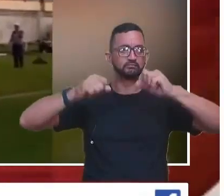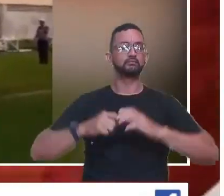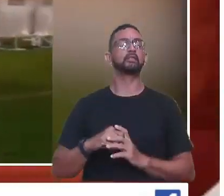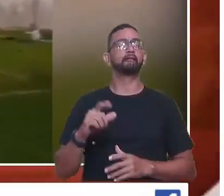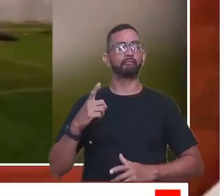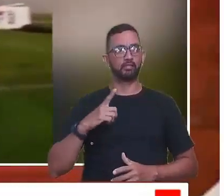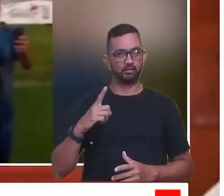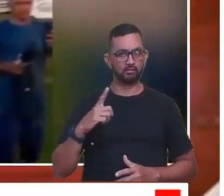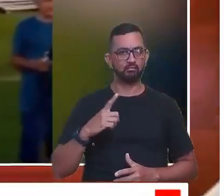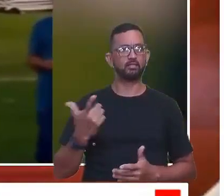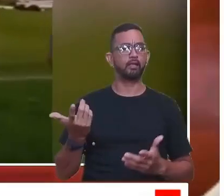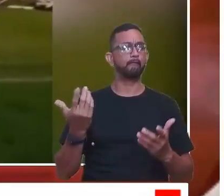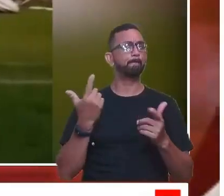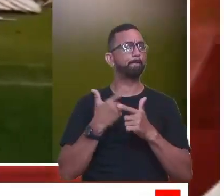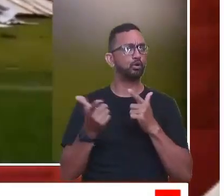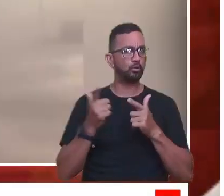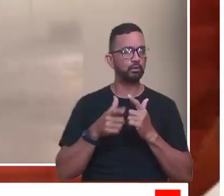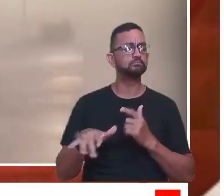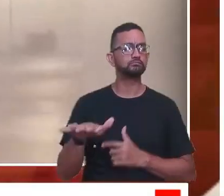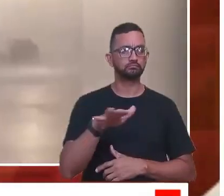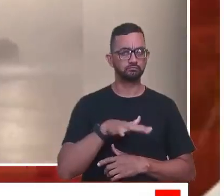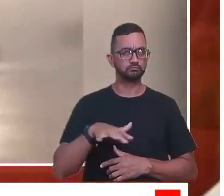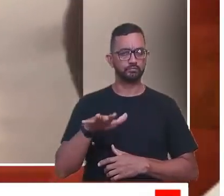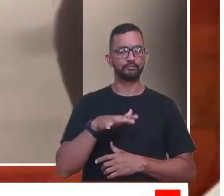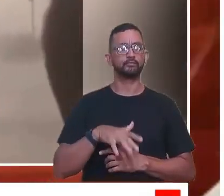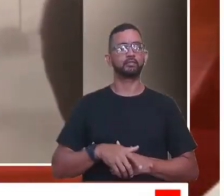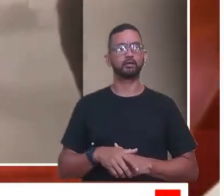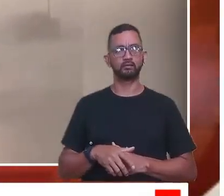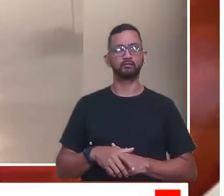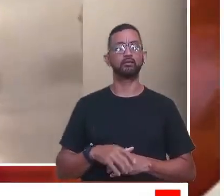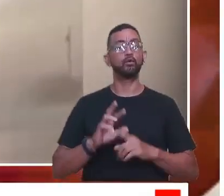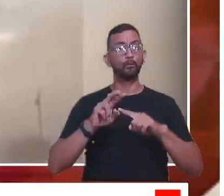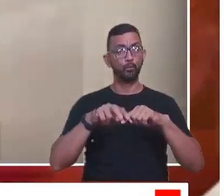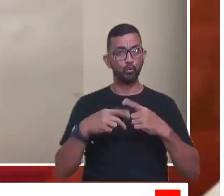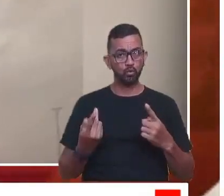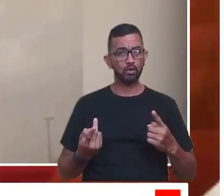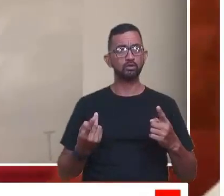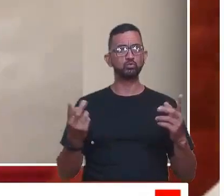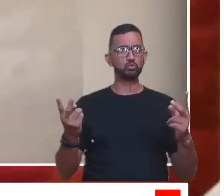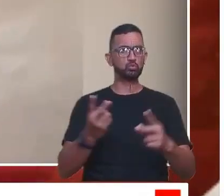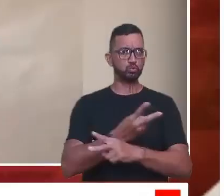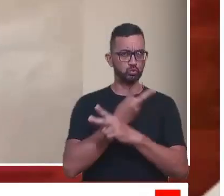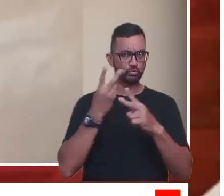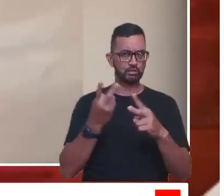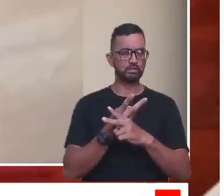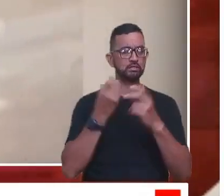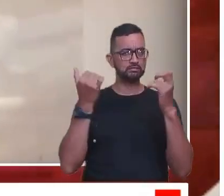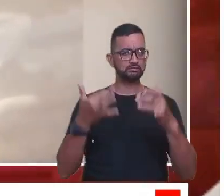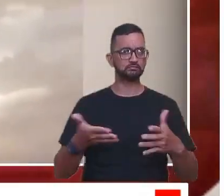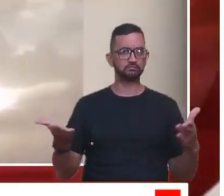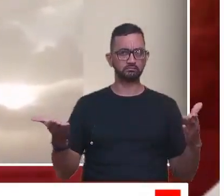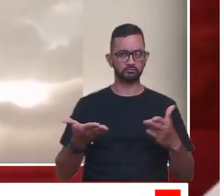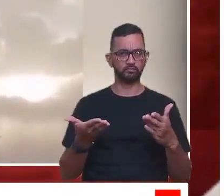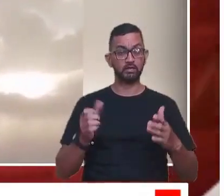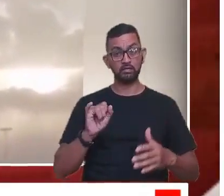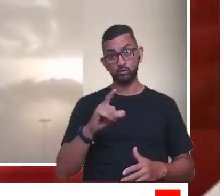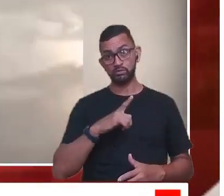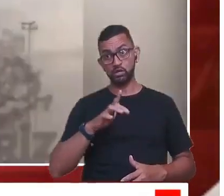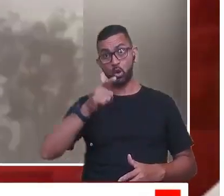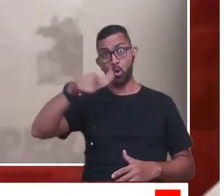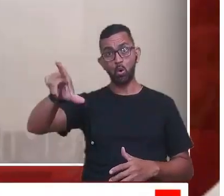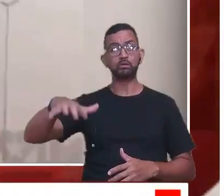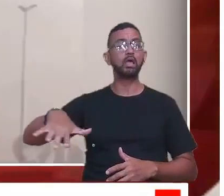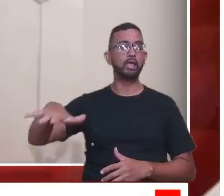energia elétrica. Então, foi uma grande problemática mesmo que aconteceu na cidade, em decoência dessa ventania que a gente está contando para você.